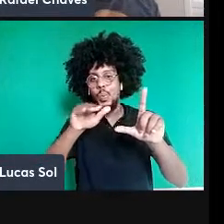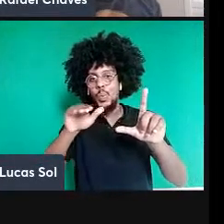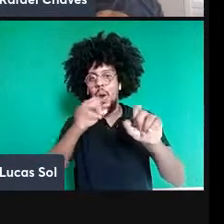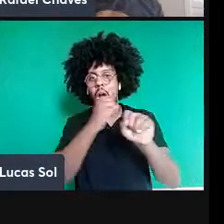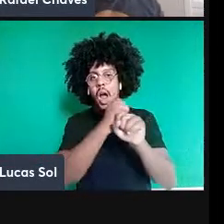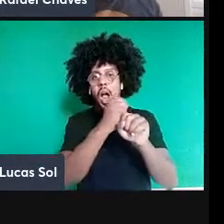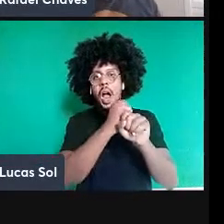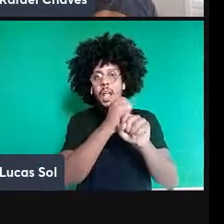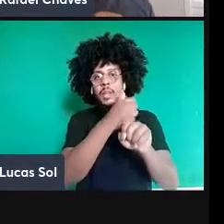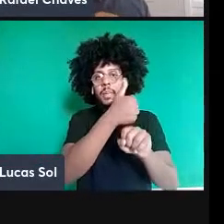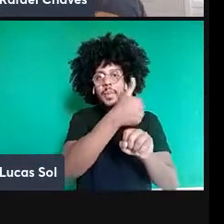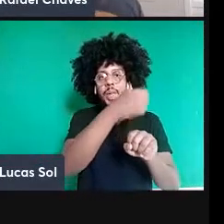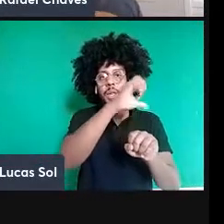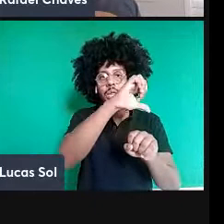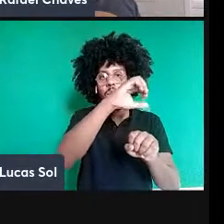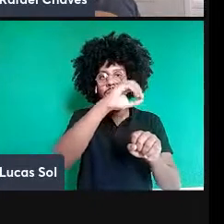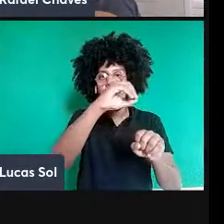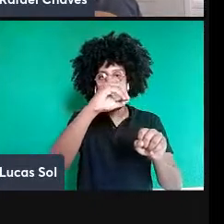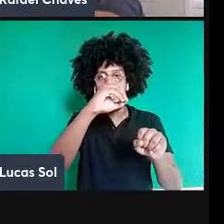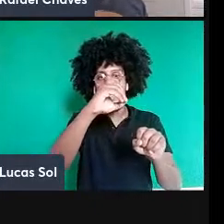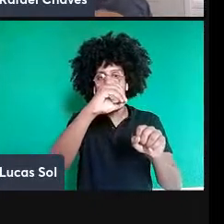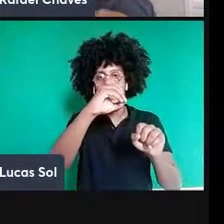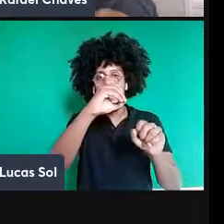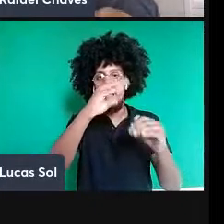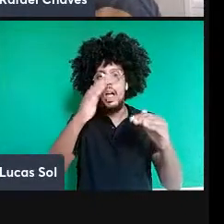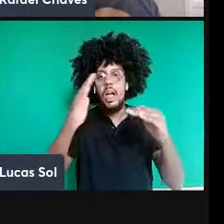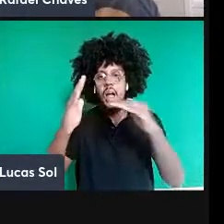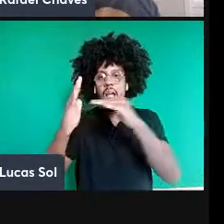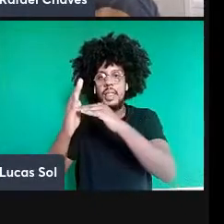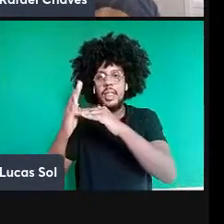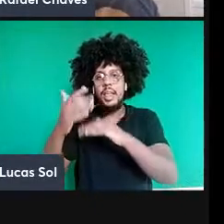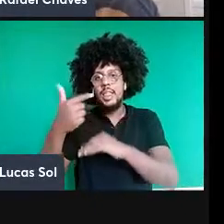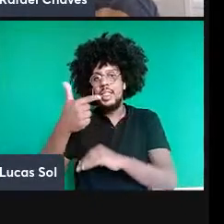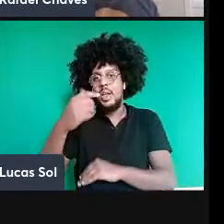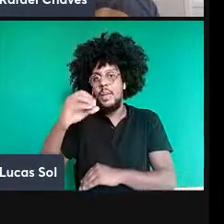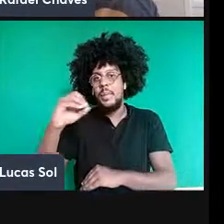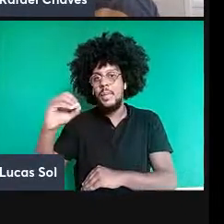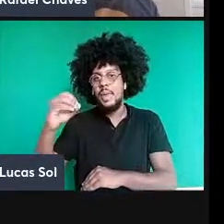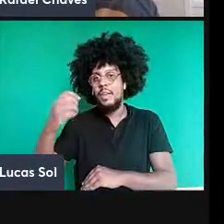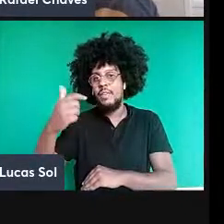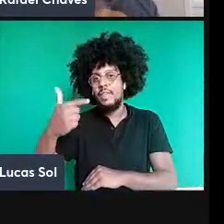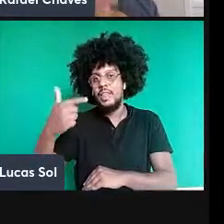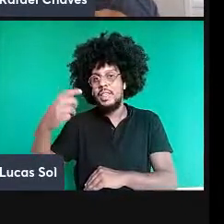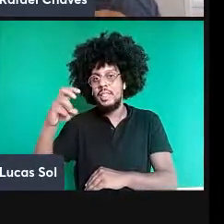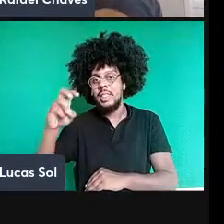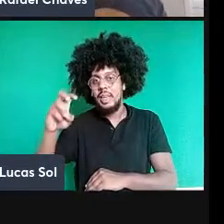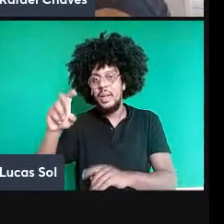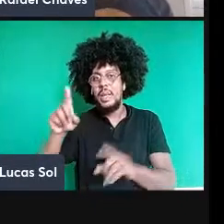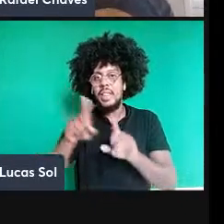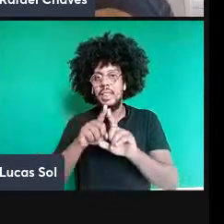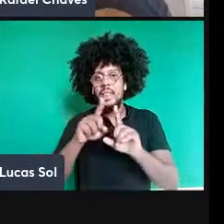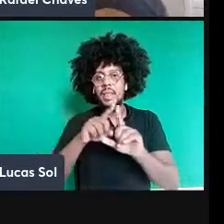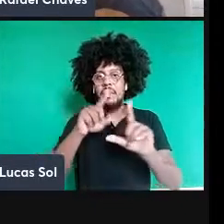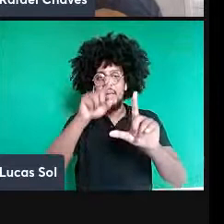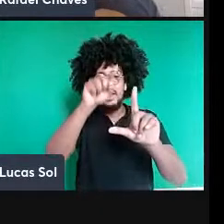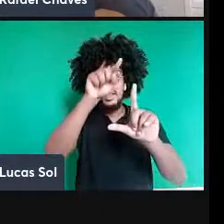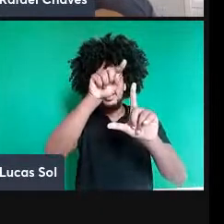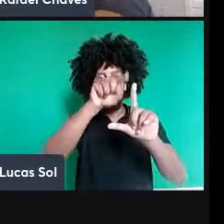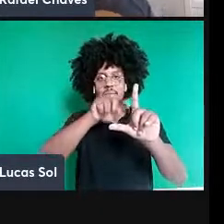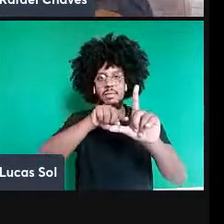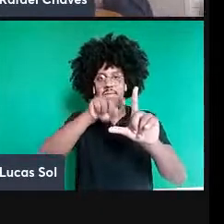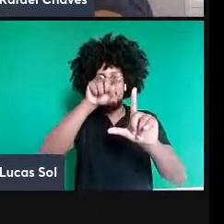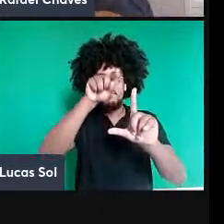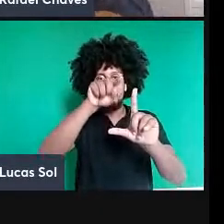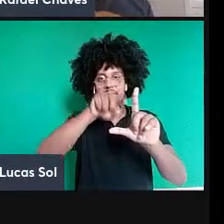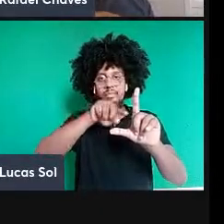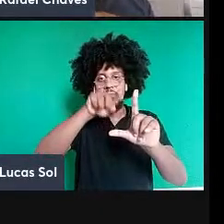uma previsão aqui, até 2025. E aqui no eixo vertical, em escala logarítmica, a gente tem